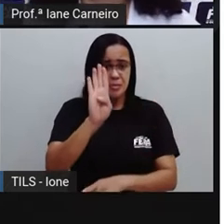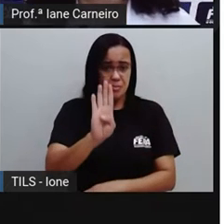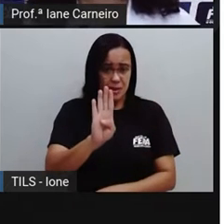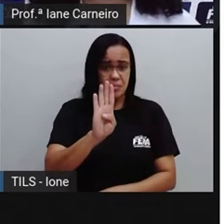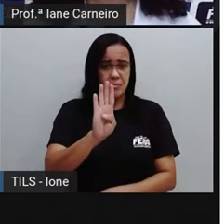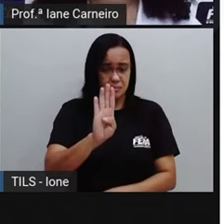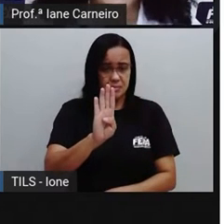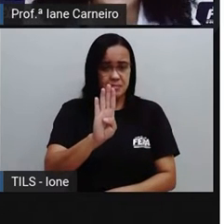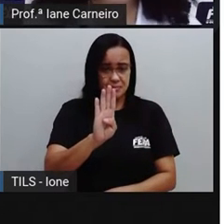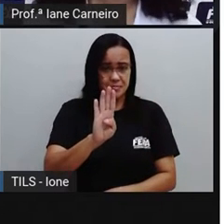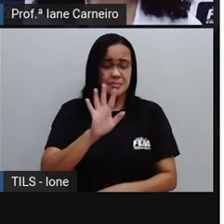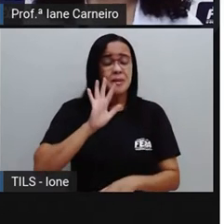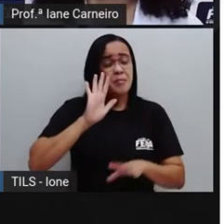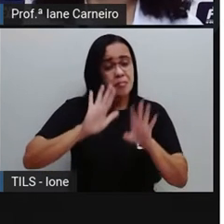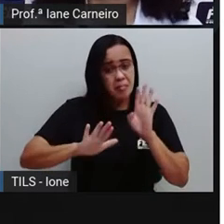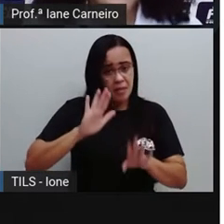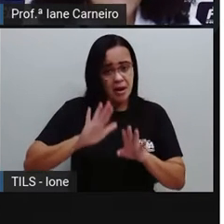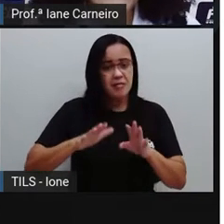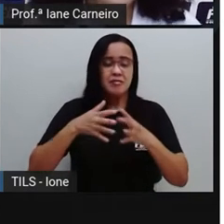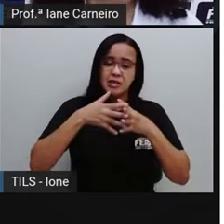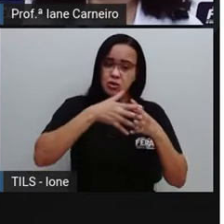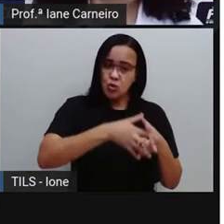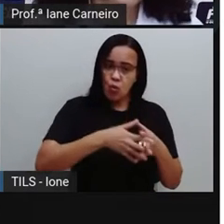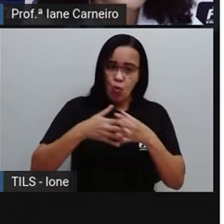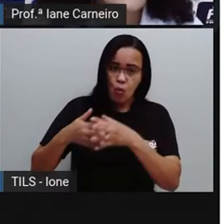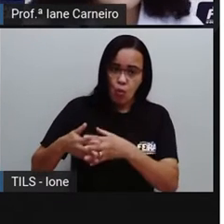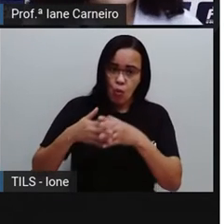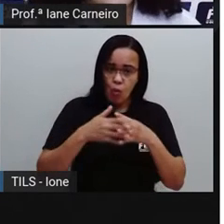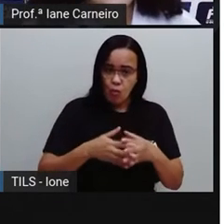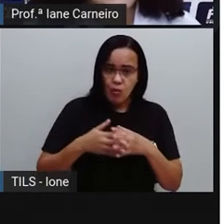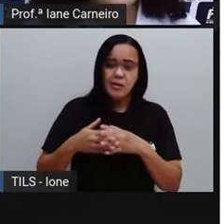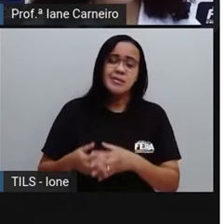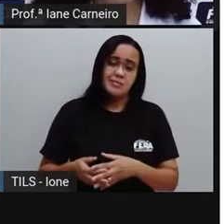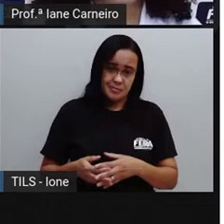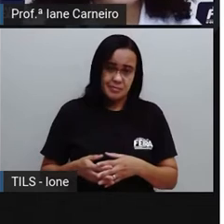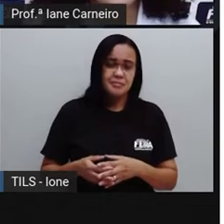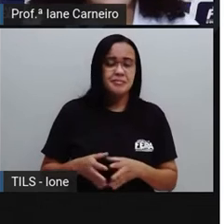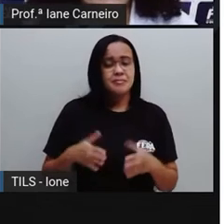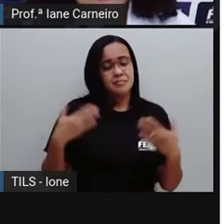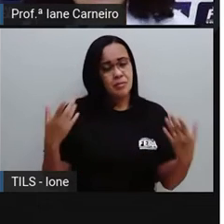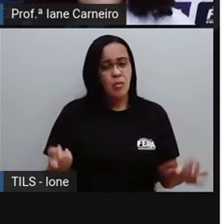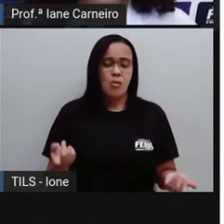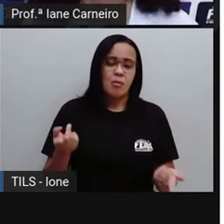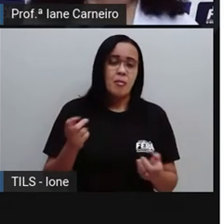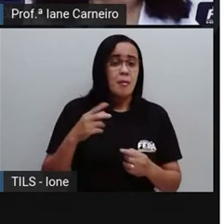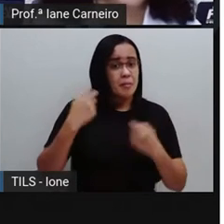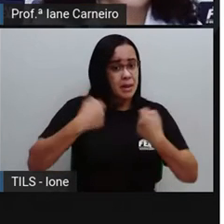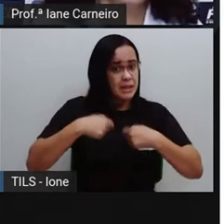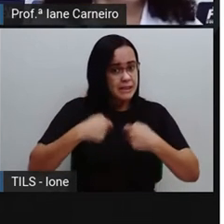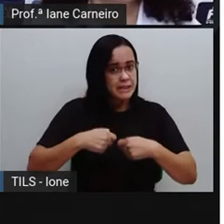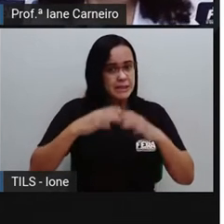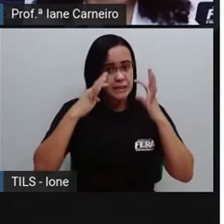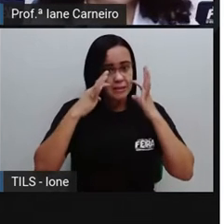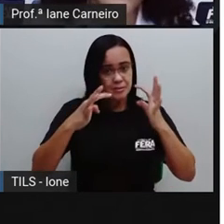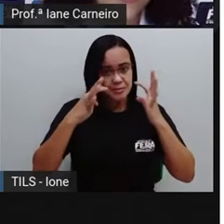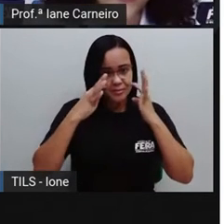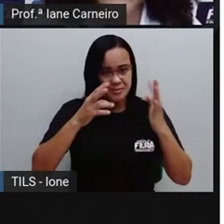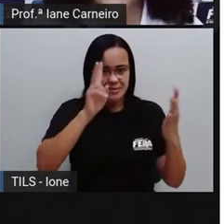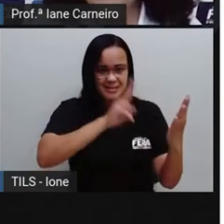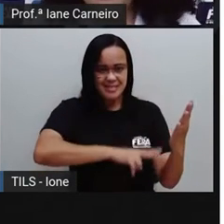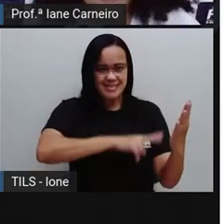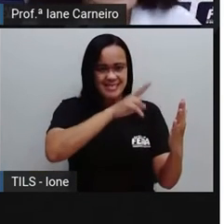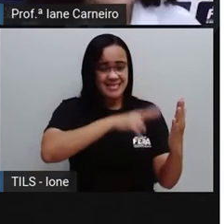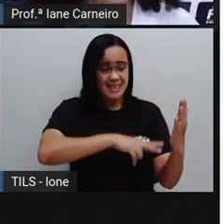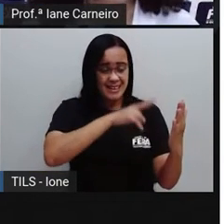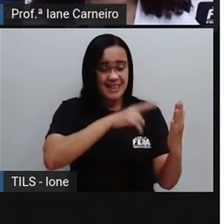no lugar do B, aí fica pelo, pala, banana, né? Então, tem que ler para ver o que você escreveu.